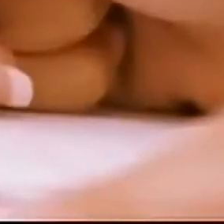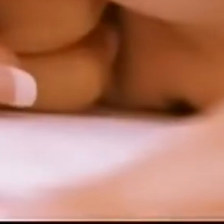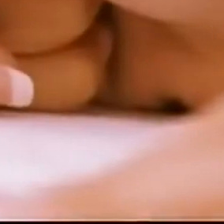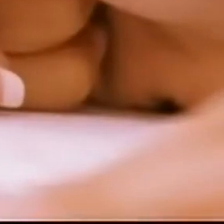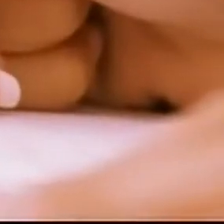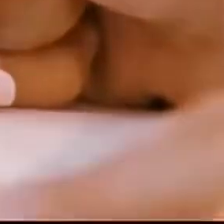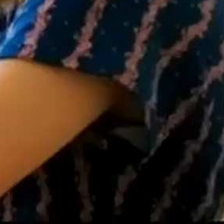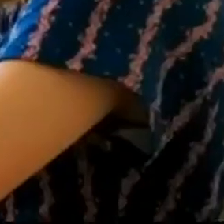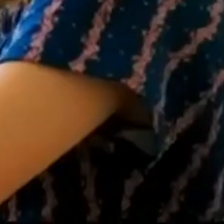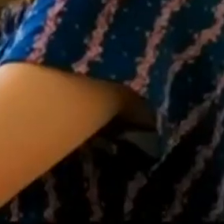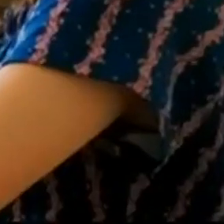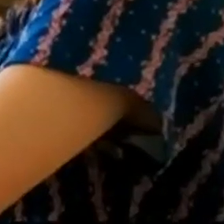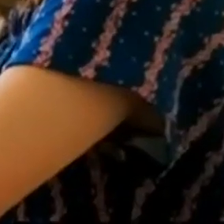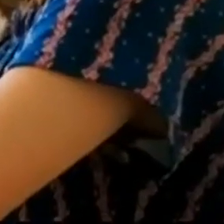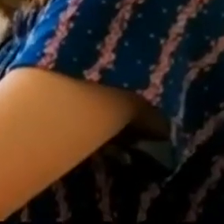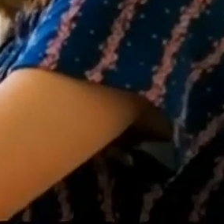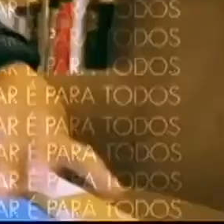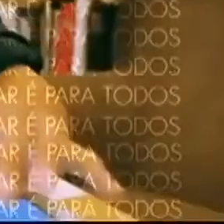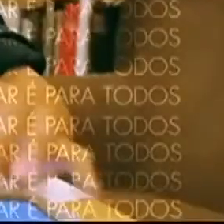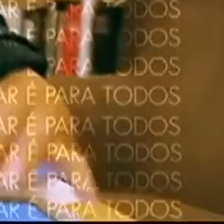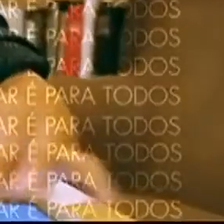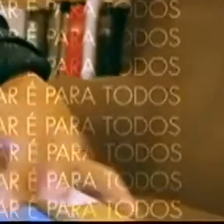Estudar é para todos.